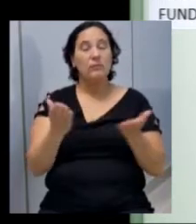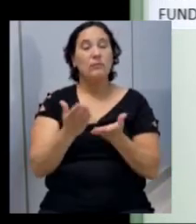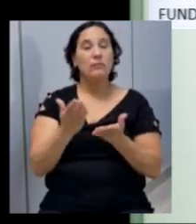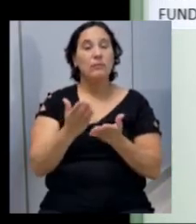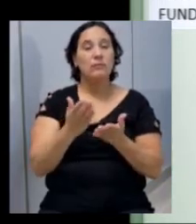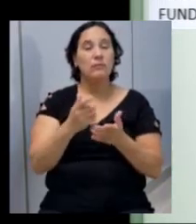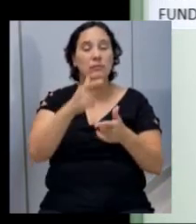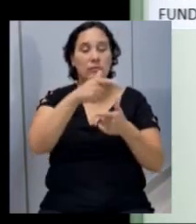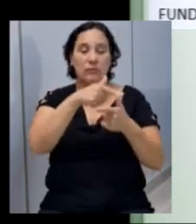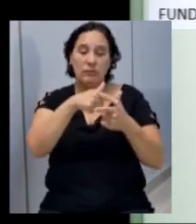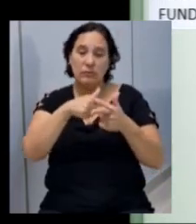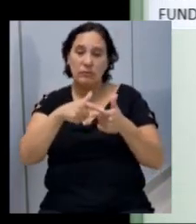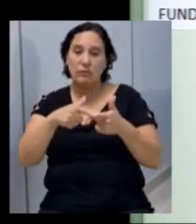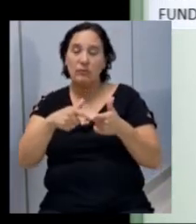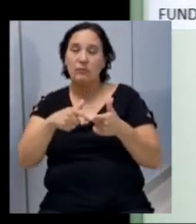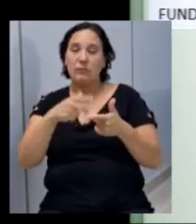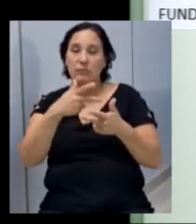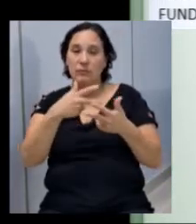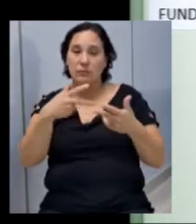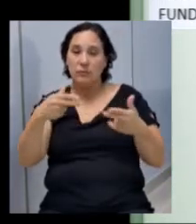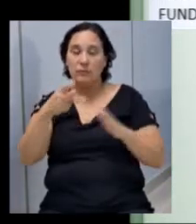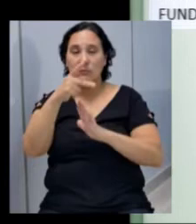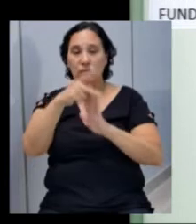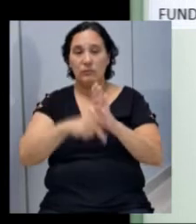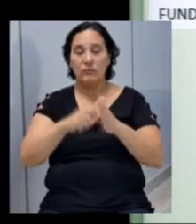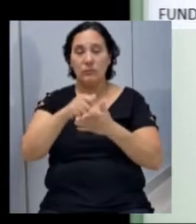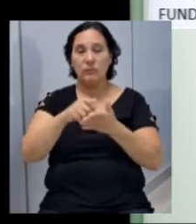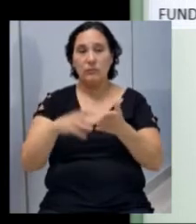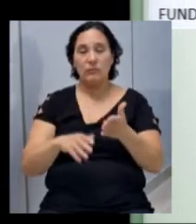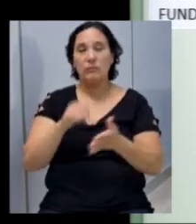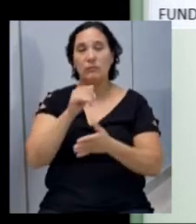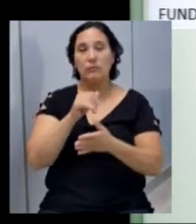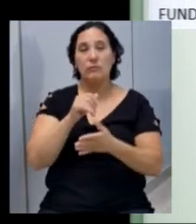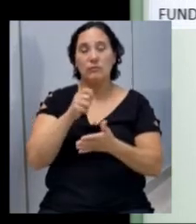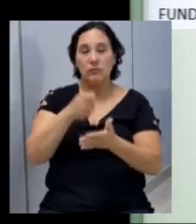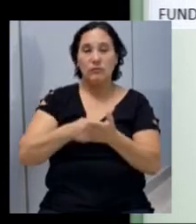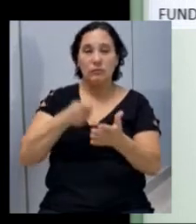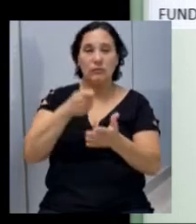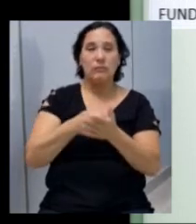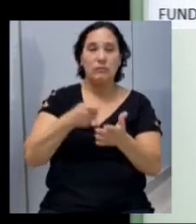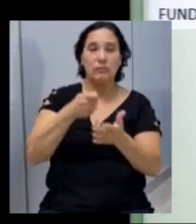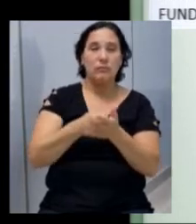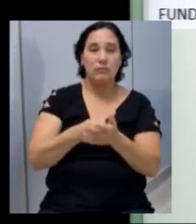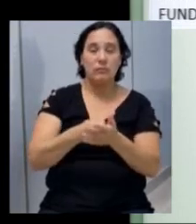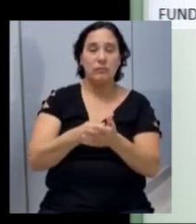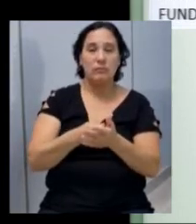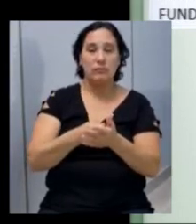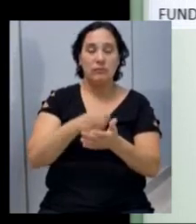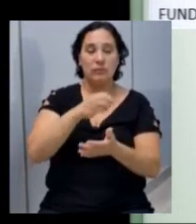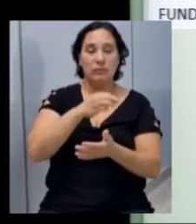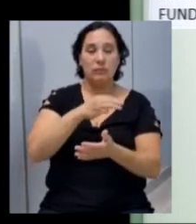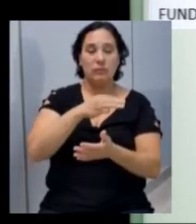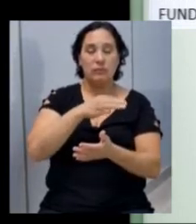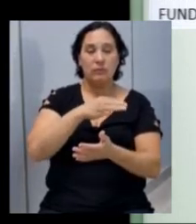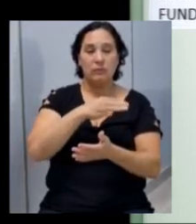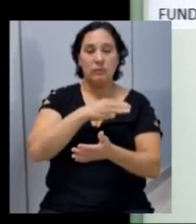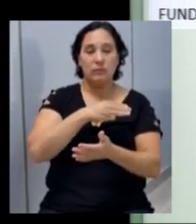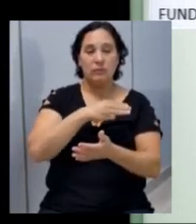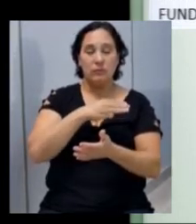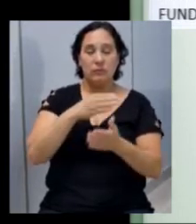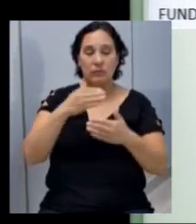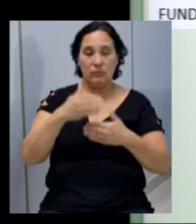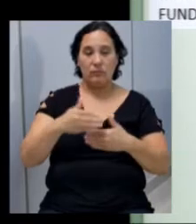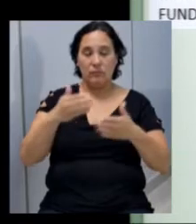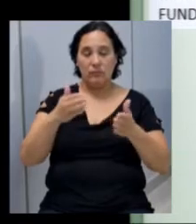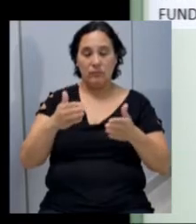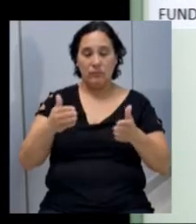tivemos que dividir em vários projetos e atividades por exigência do Ministério da Educação através do CIOPE, que